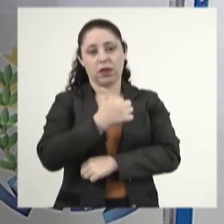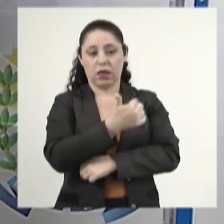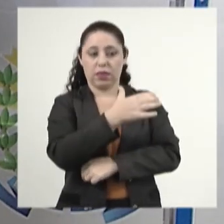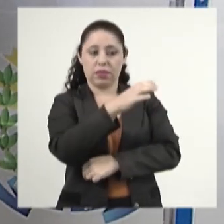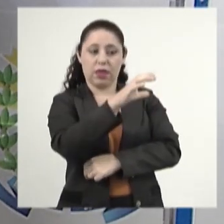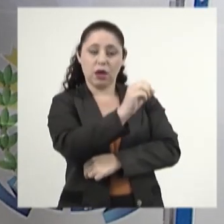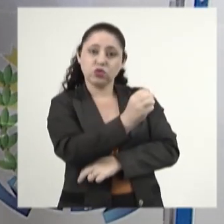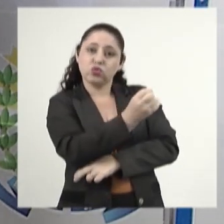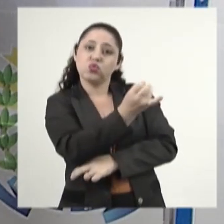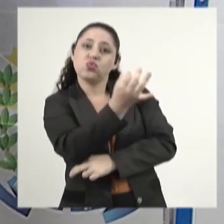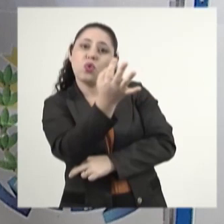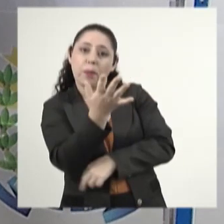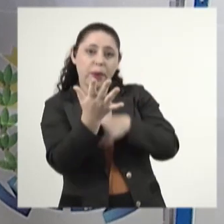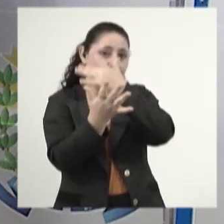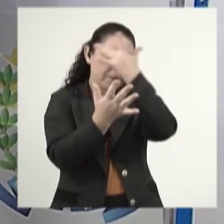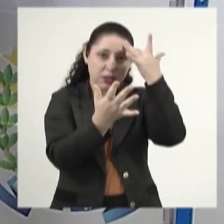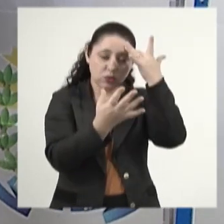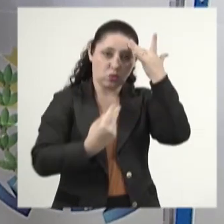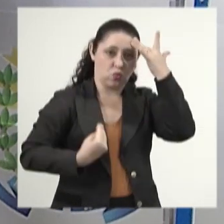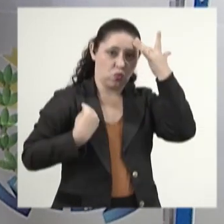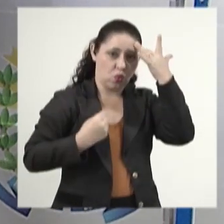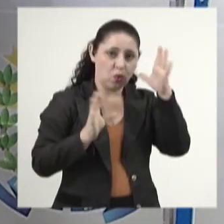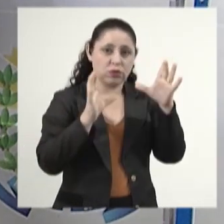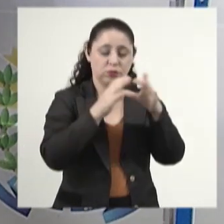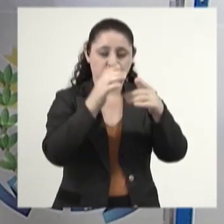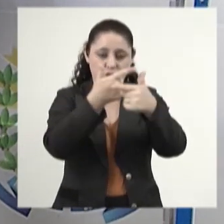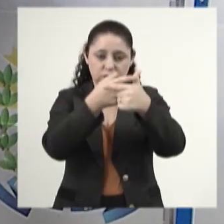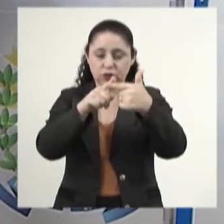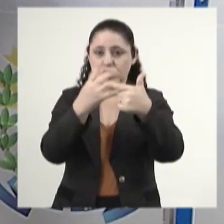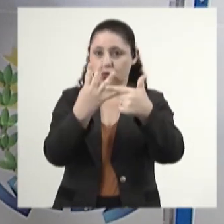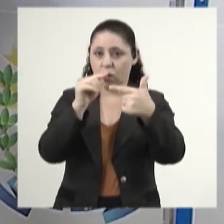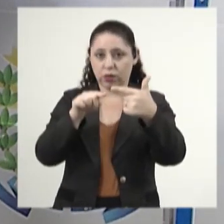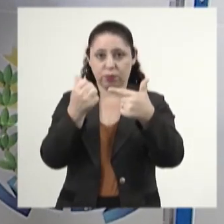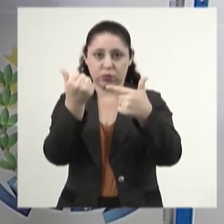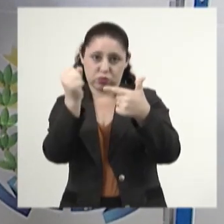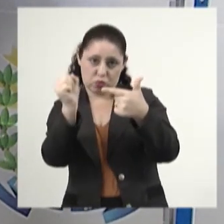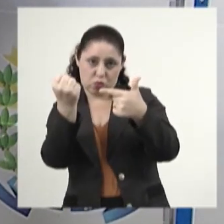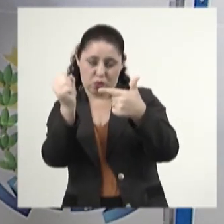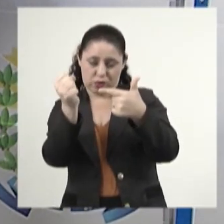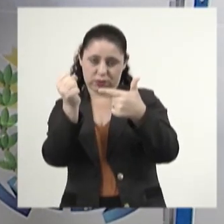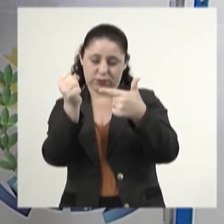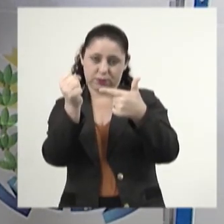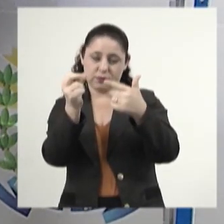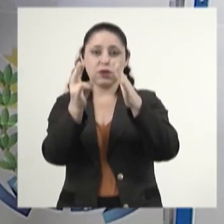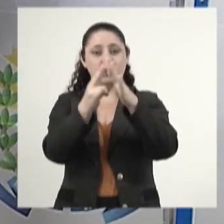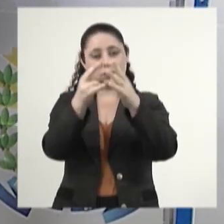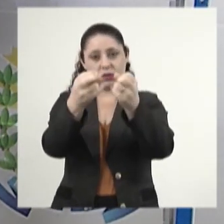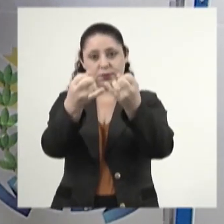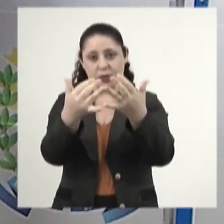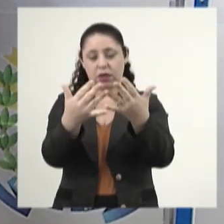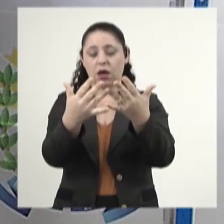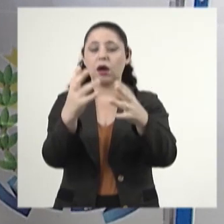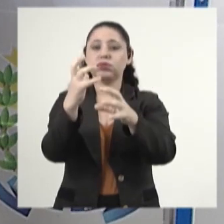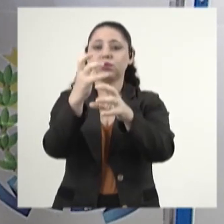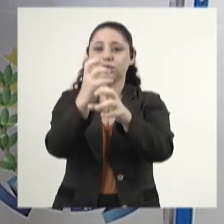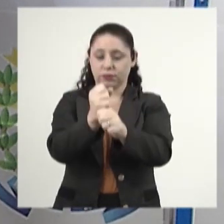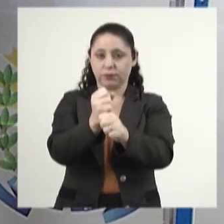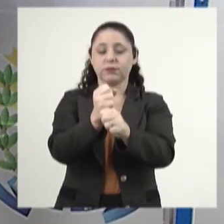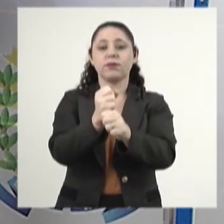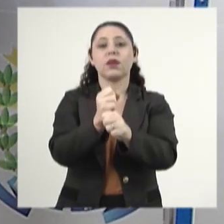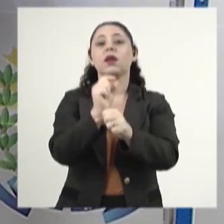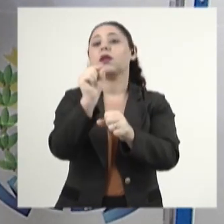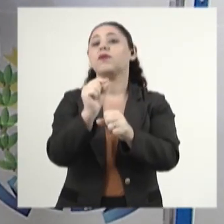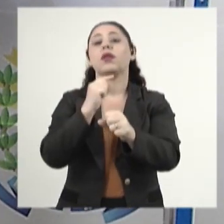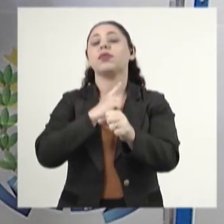10, a quantidade de membros do bloco, dividido por esse coeficiente aqui que o regimento interno explica, como a gente tem que calcular, 4